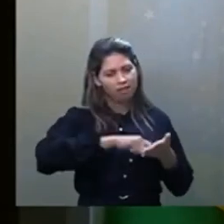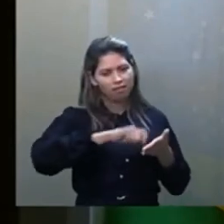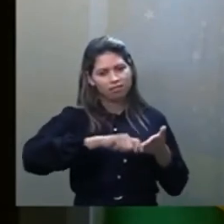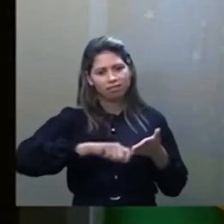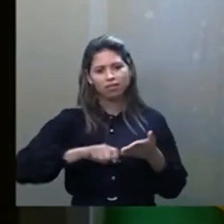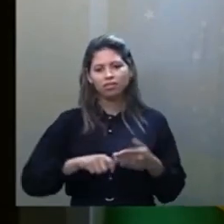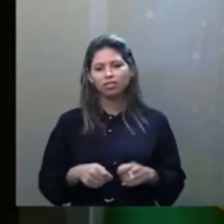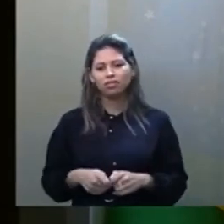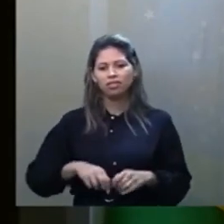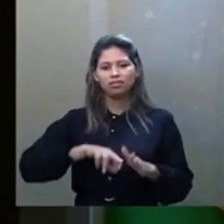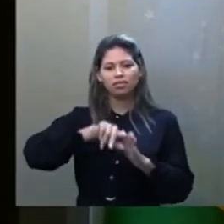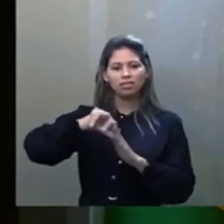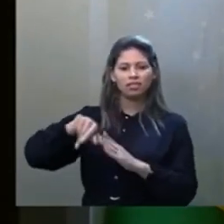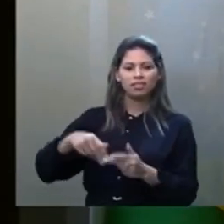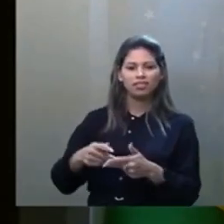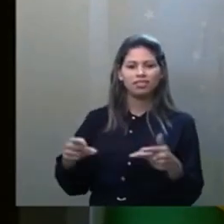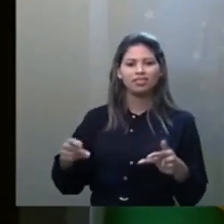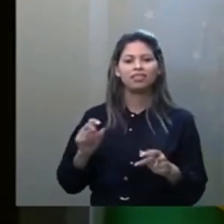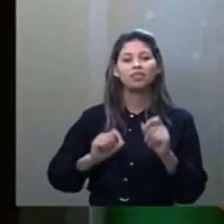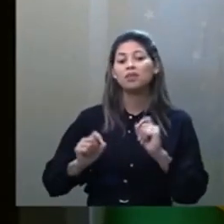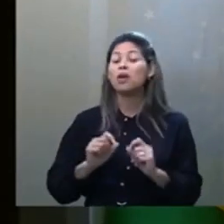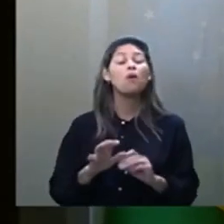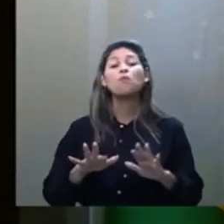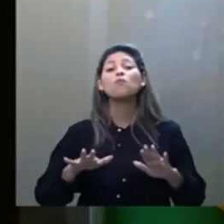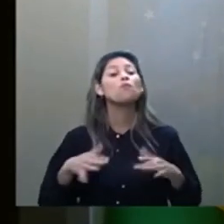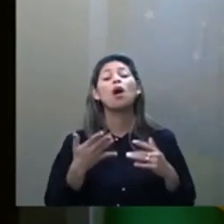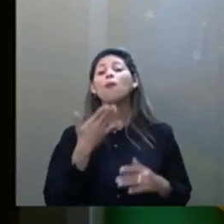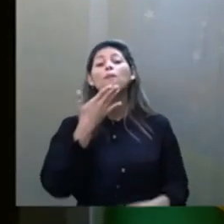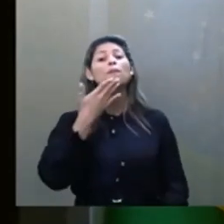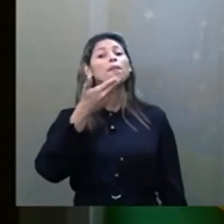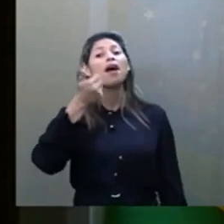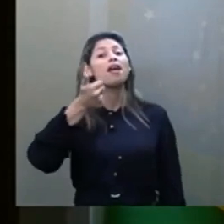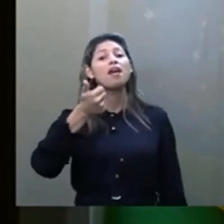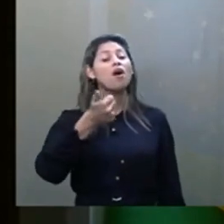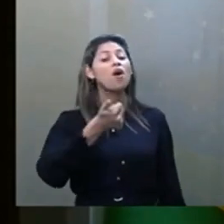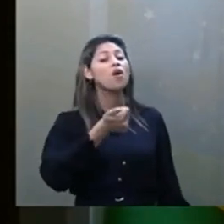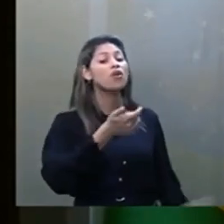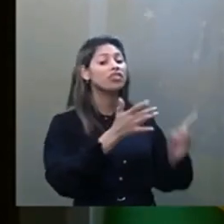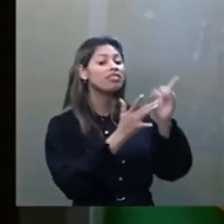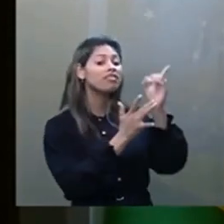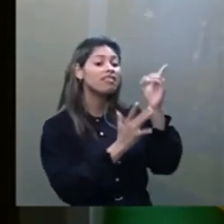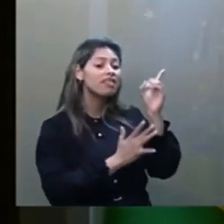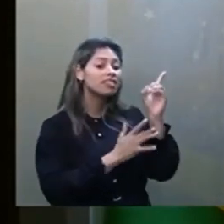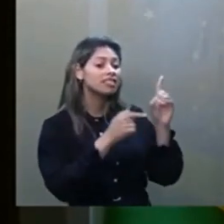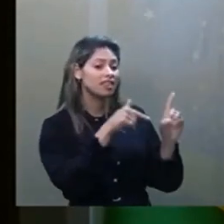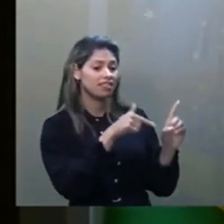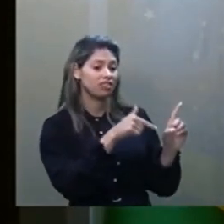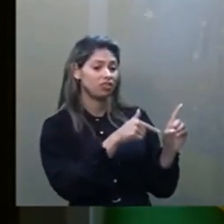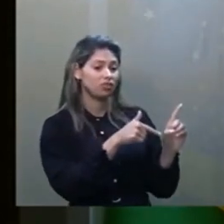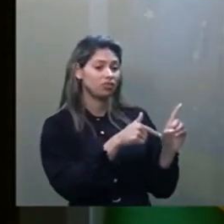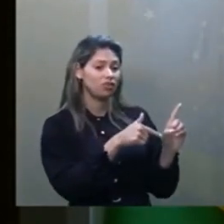Seu maior desejo? Quem sabe? Olha, Gerão, essa é importante. Maior desejo de Chico Xavier.